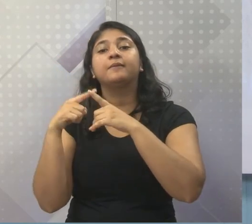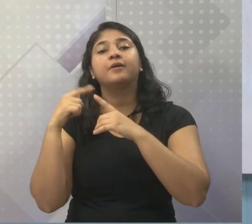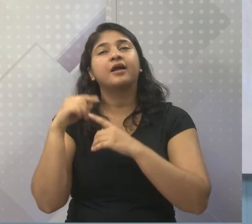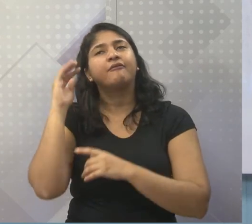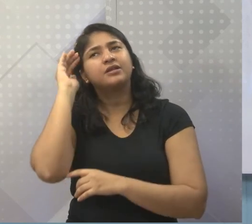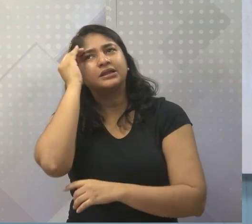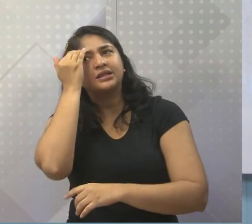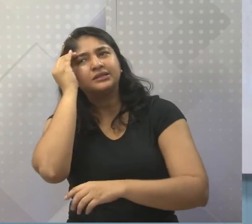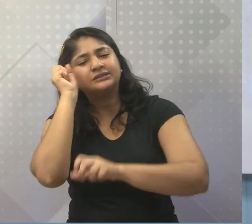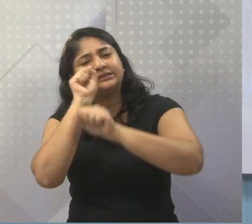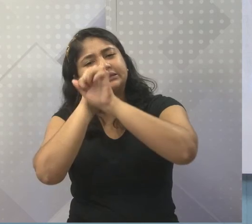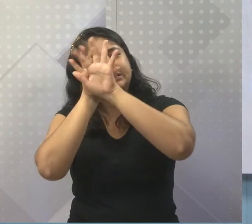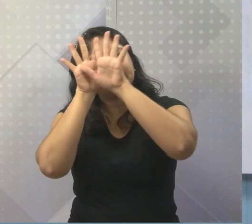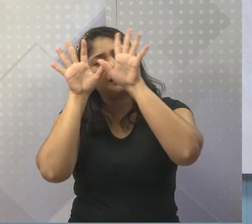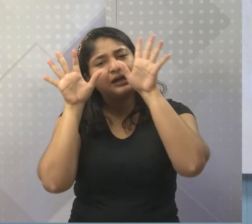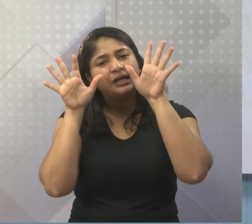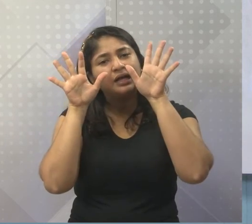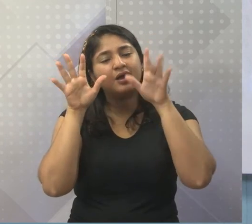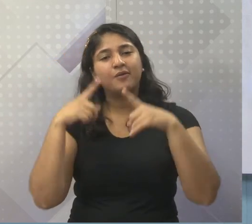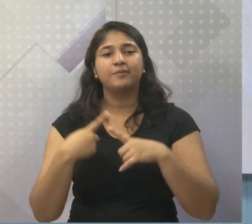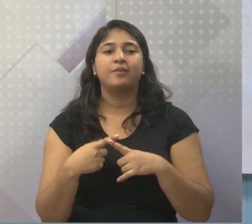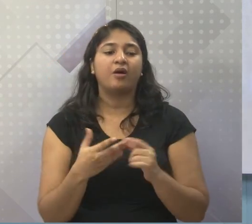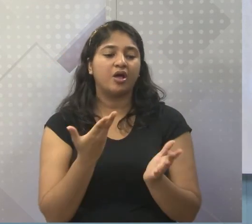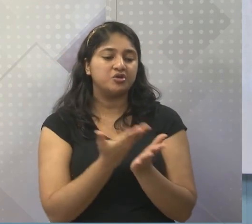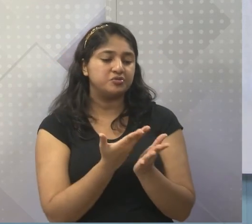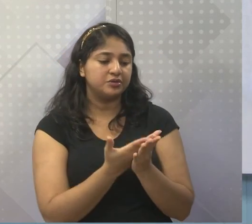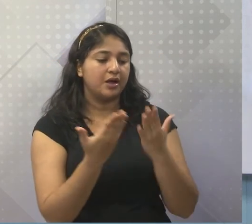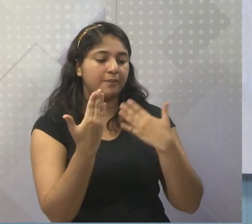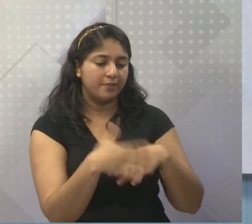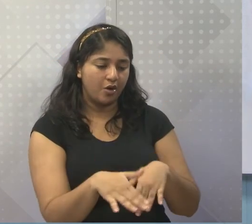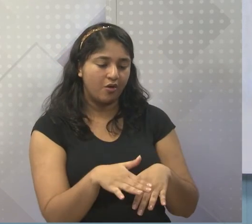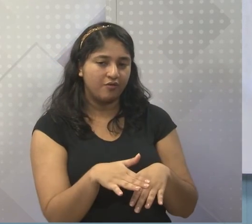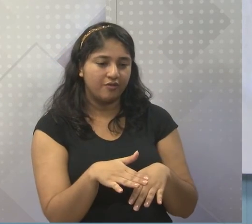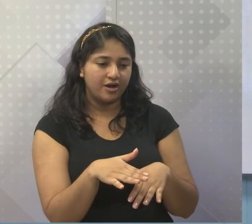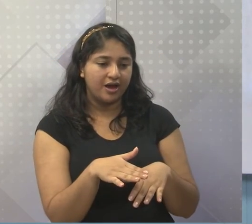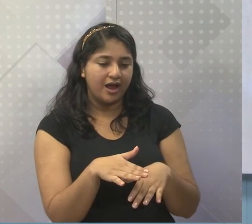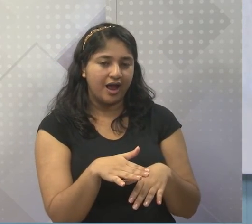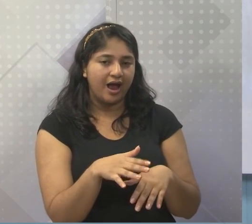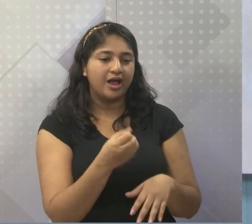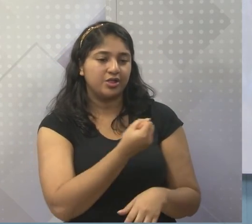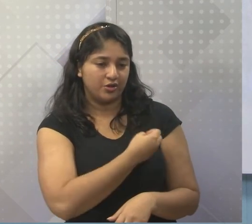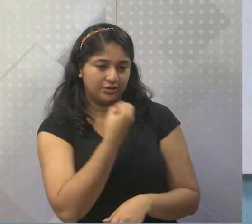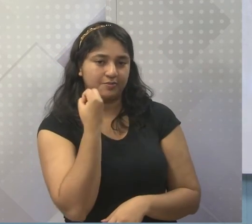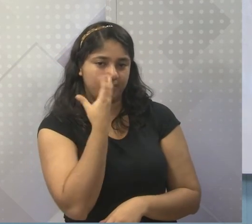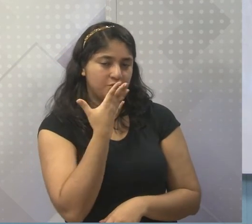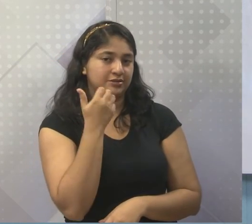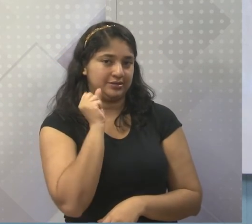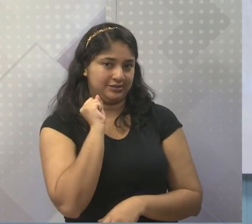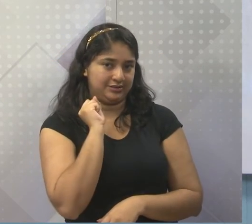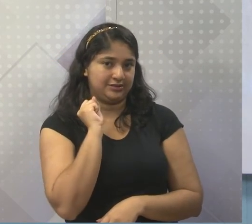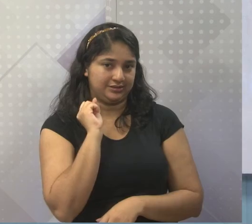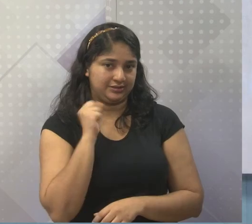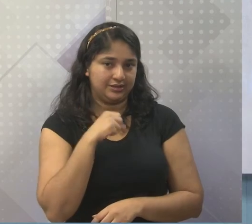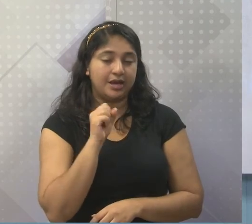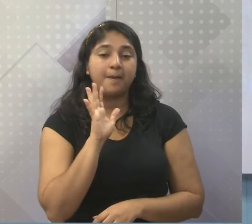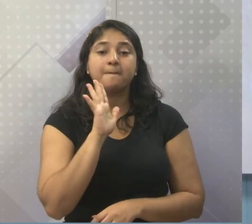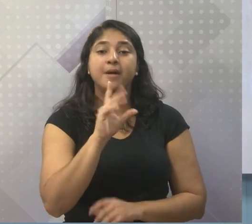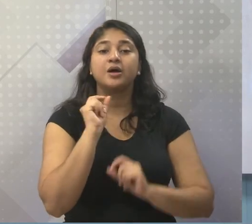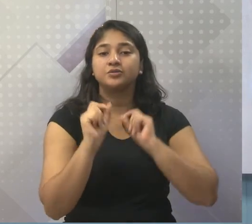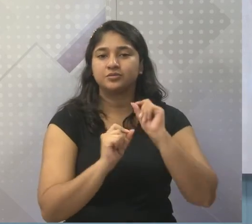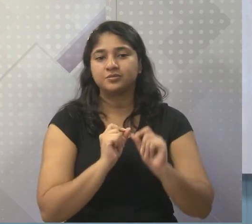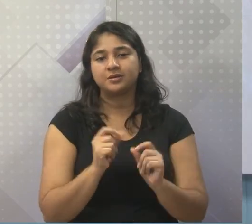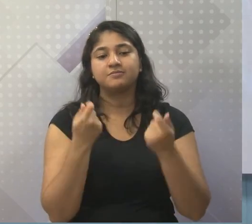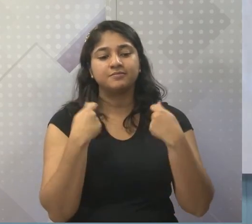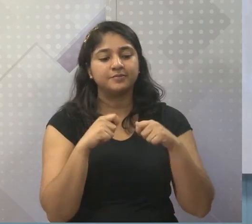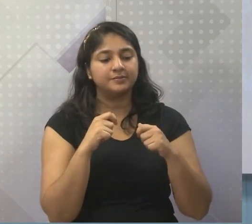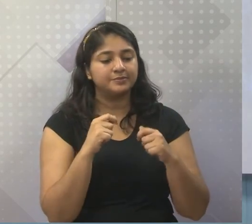entendendo as coisas. Não adianta estudar pra uma prova, até adianta porque a gente tirou uma nota boa. Mas a gente precisa entender que a gente